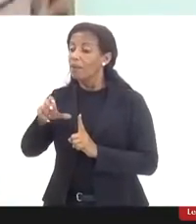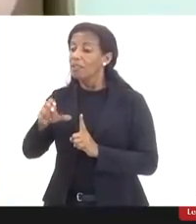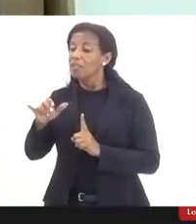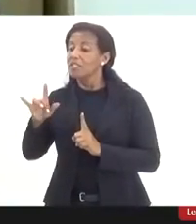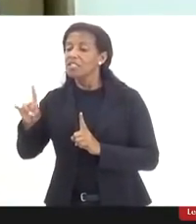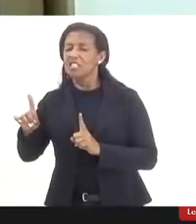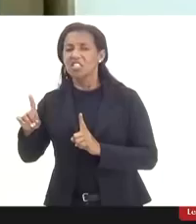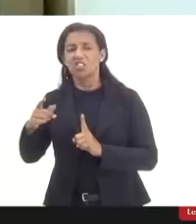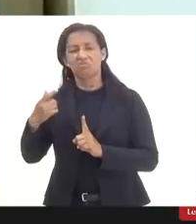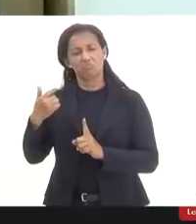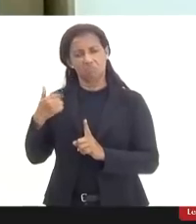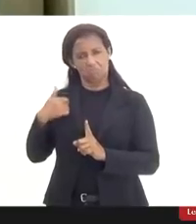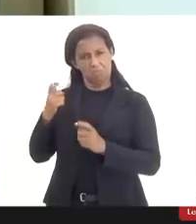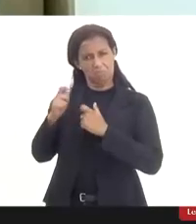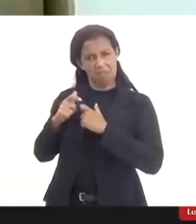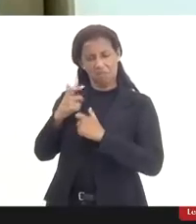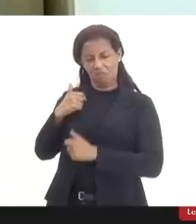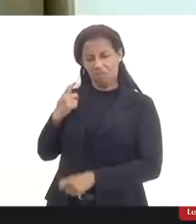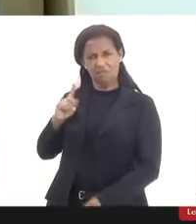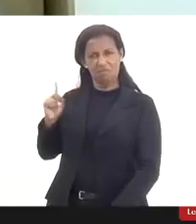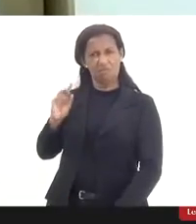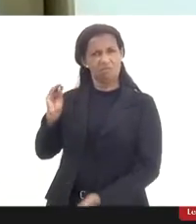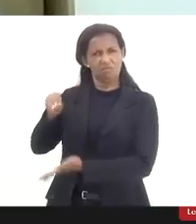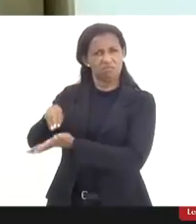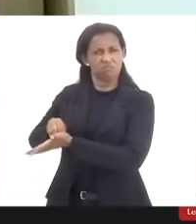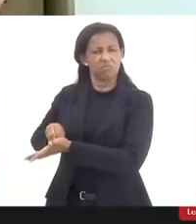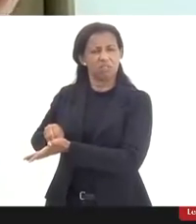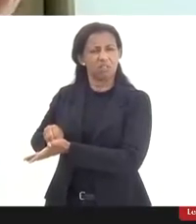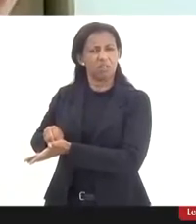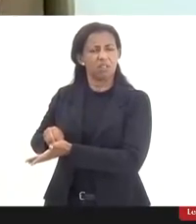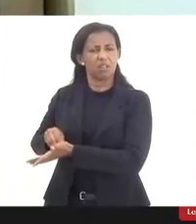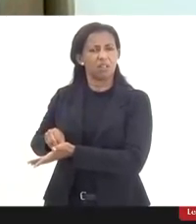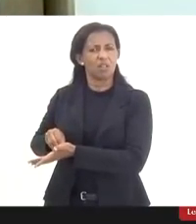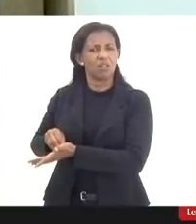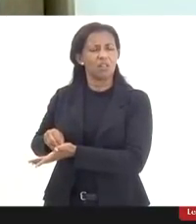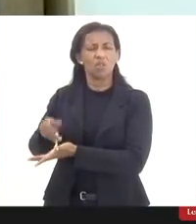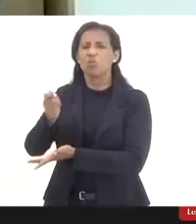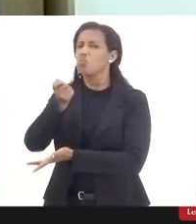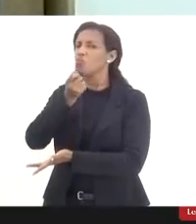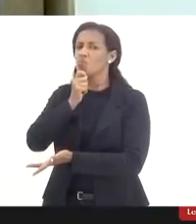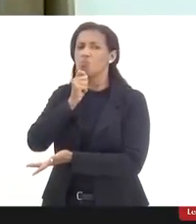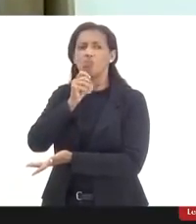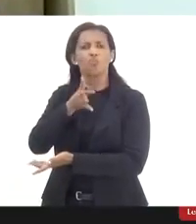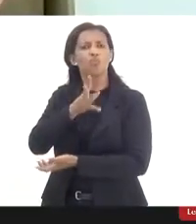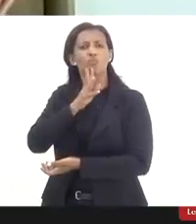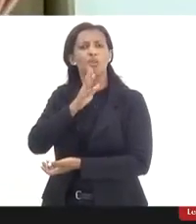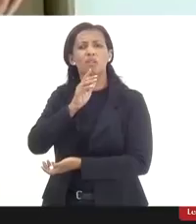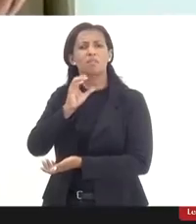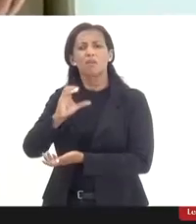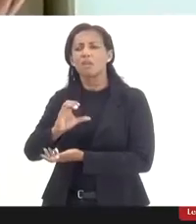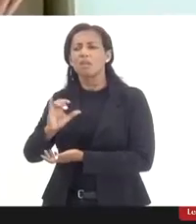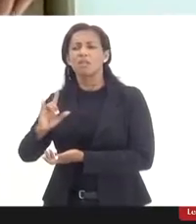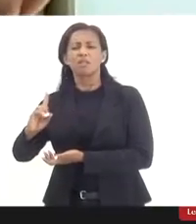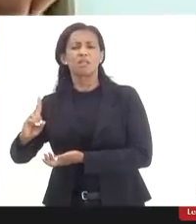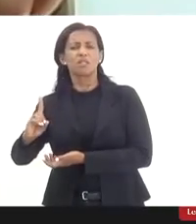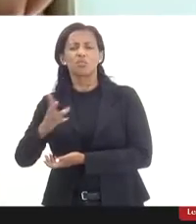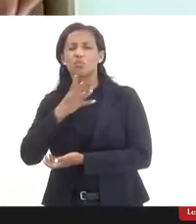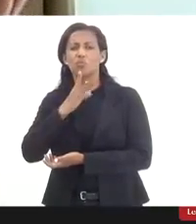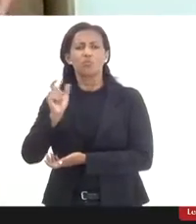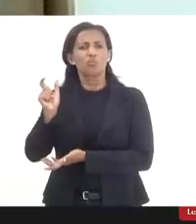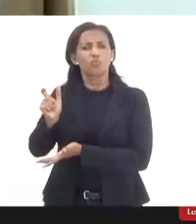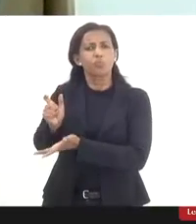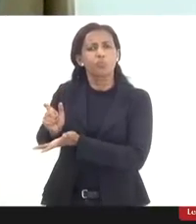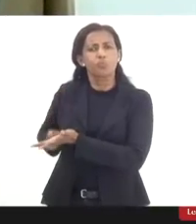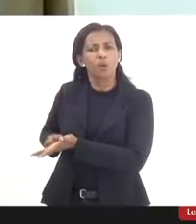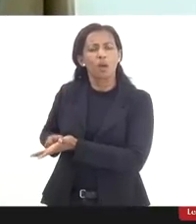ele não vou botar CIF porque eu não vou eu não tenho conhecimento de desse